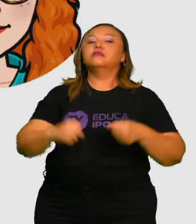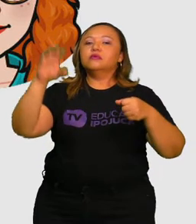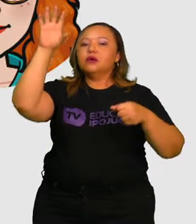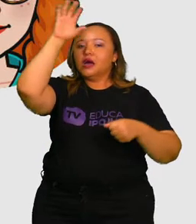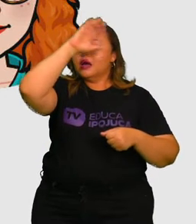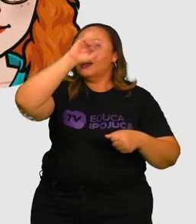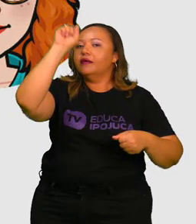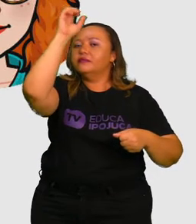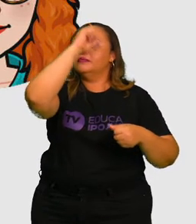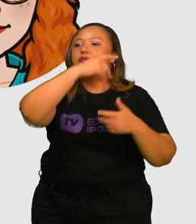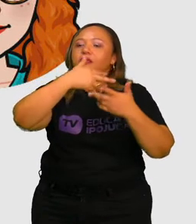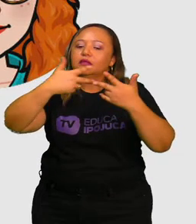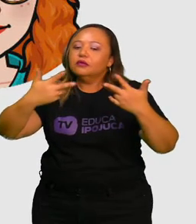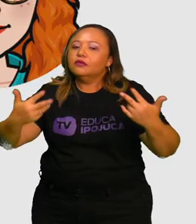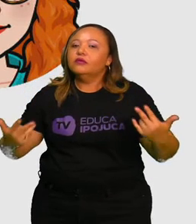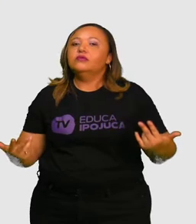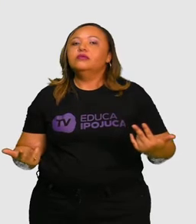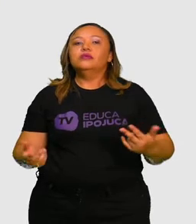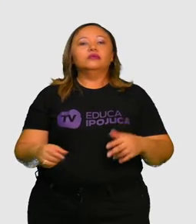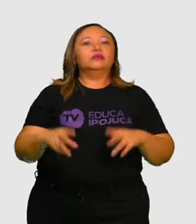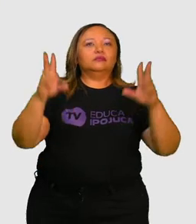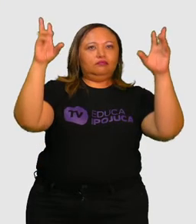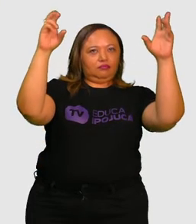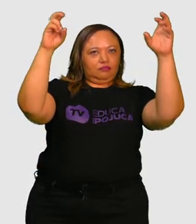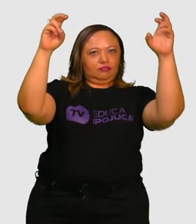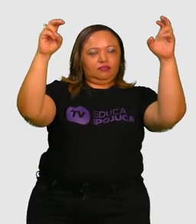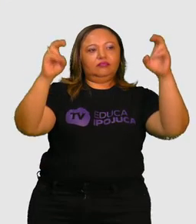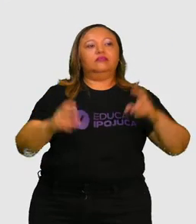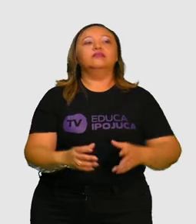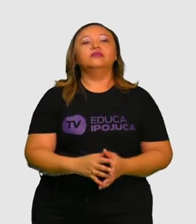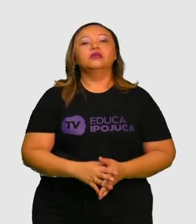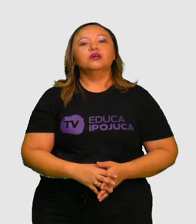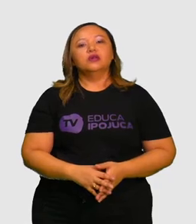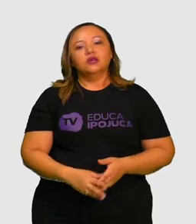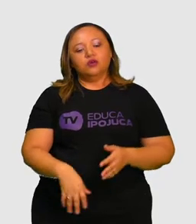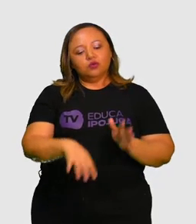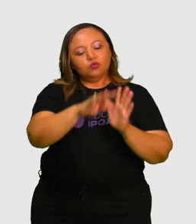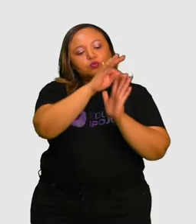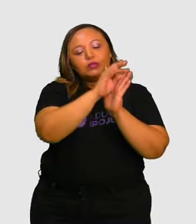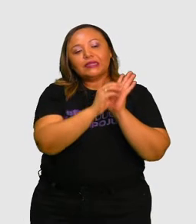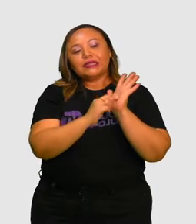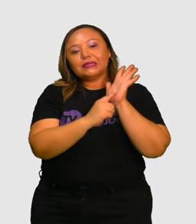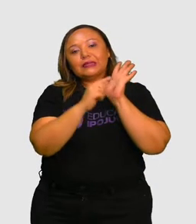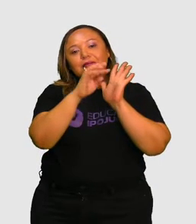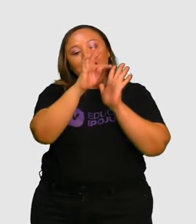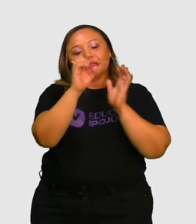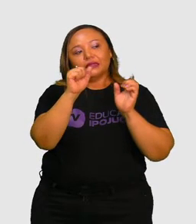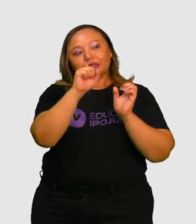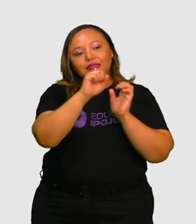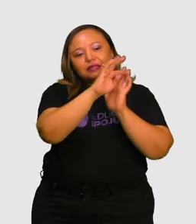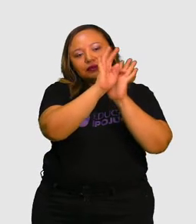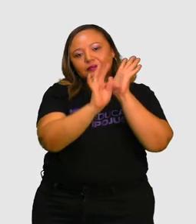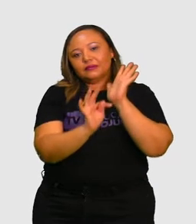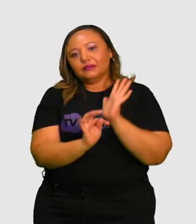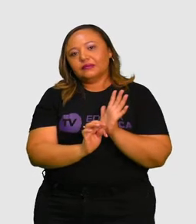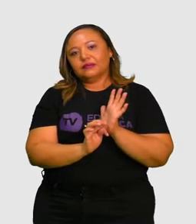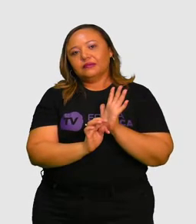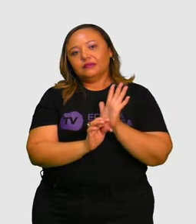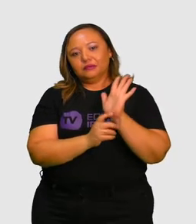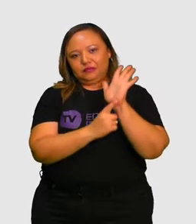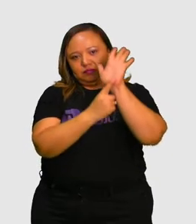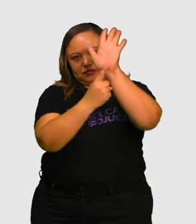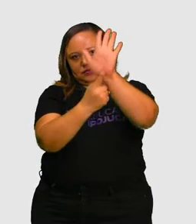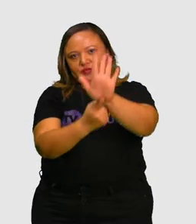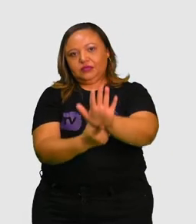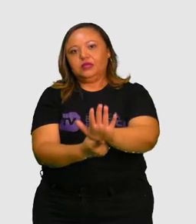não possuem determinado conhecimento específico. O texto expositivo é um tipo textual que tem como principal